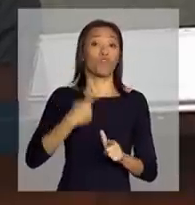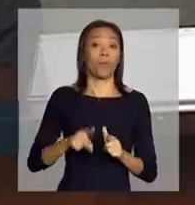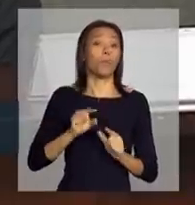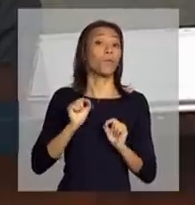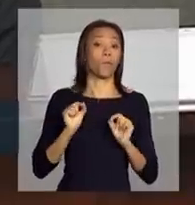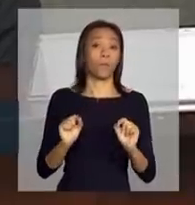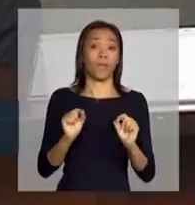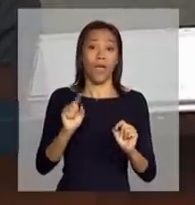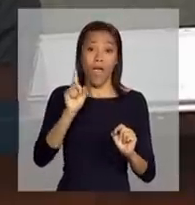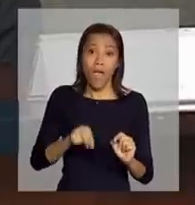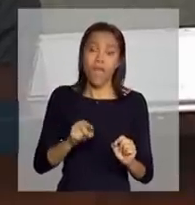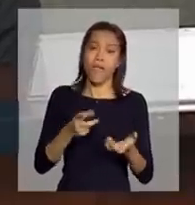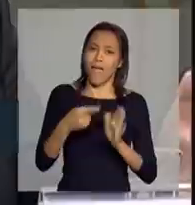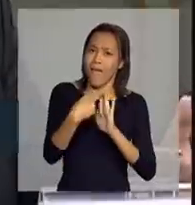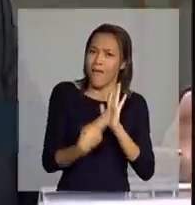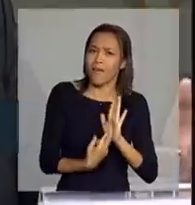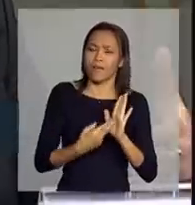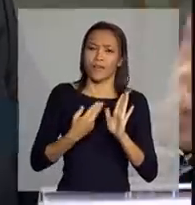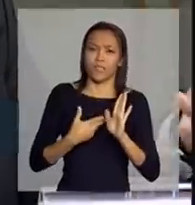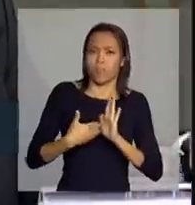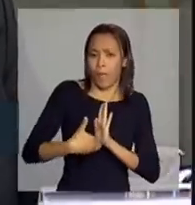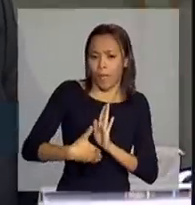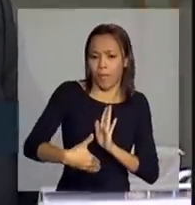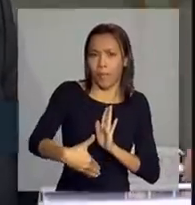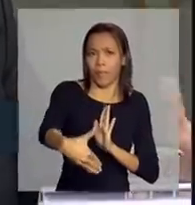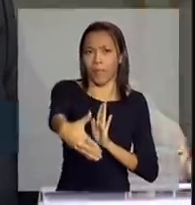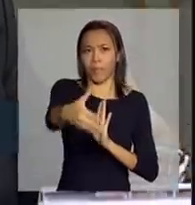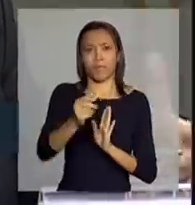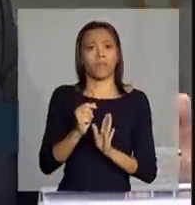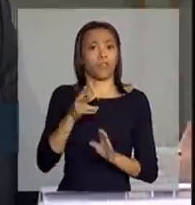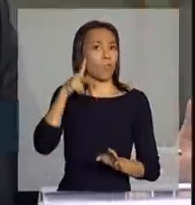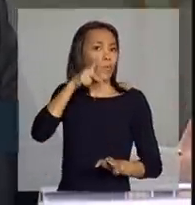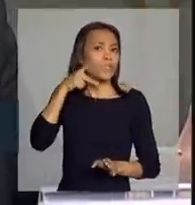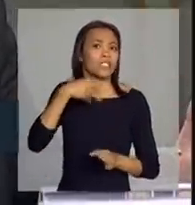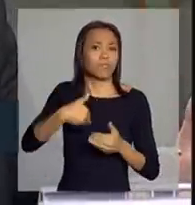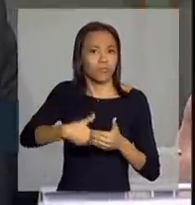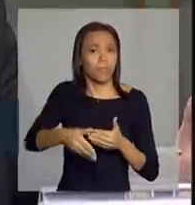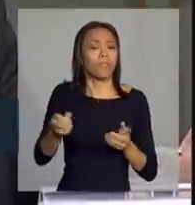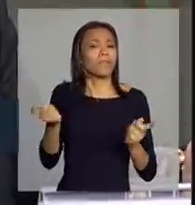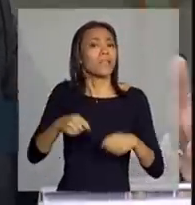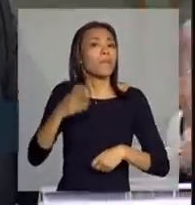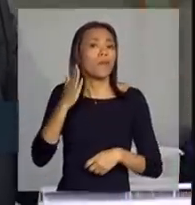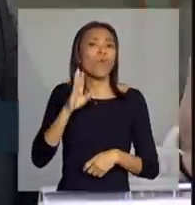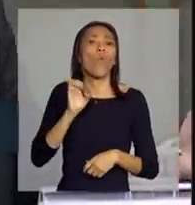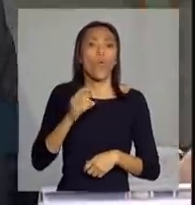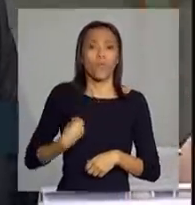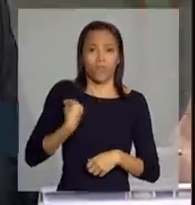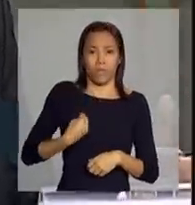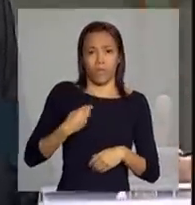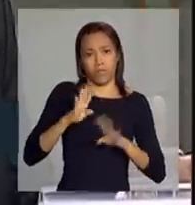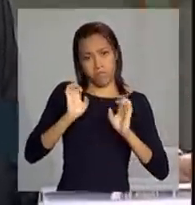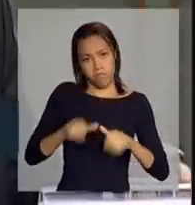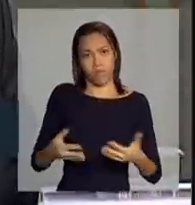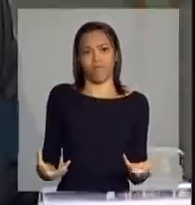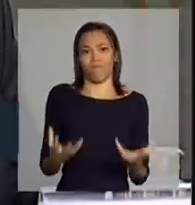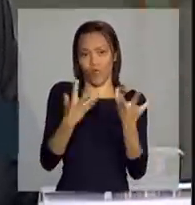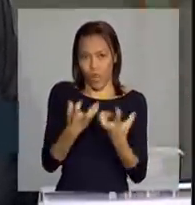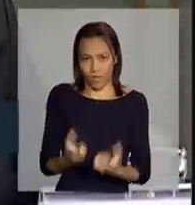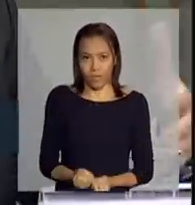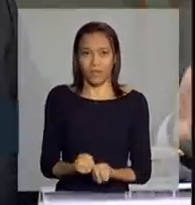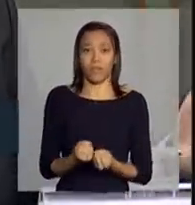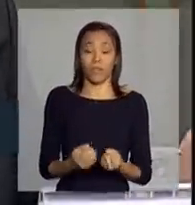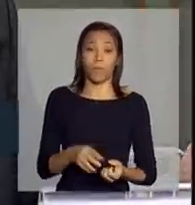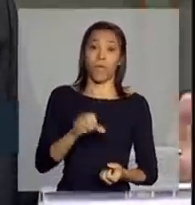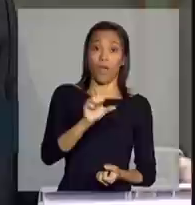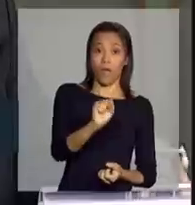são medidas a longo prazo como irrigação para que a gente possa conviver com a seca, isso tudo nós estamos discutindo, a SPA